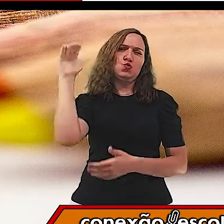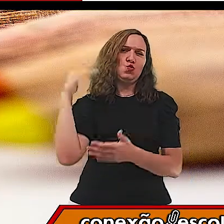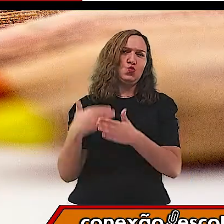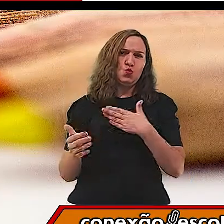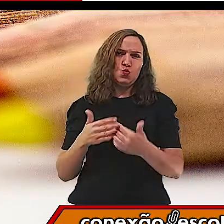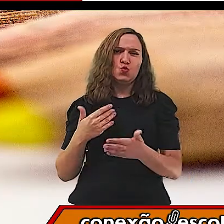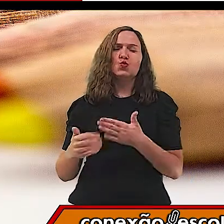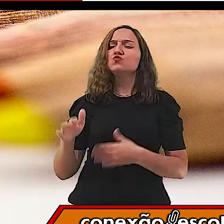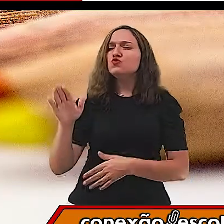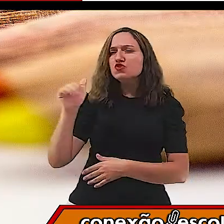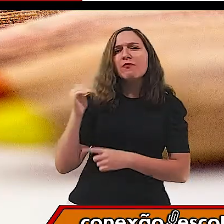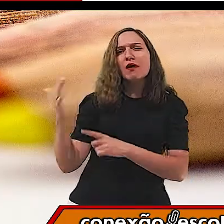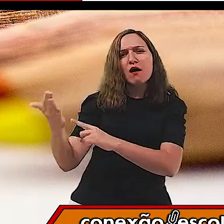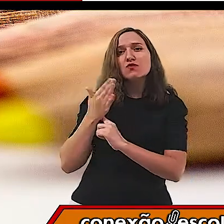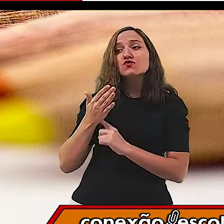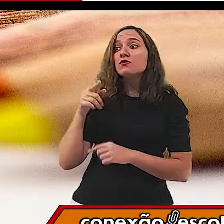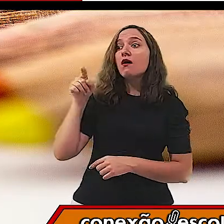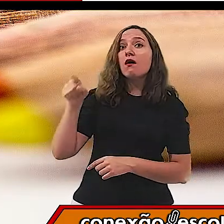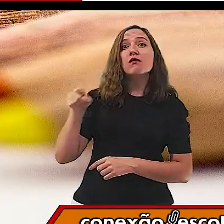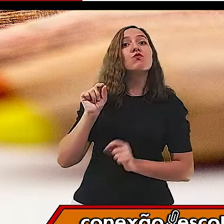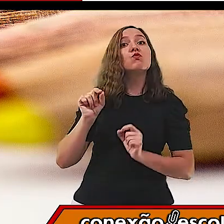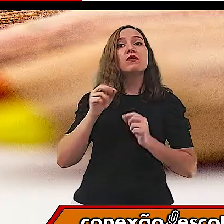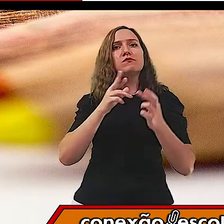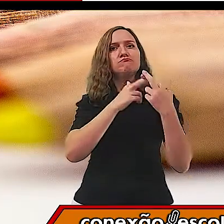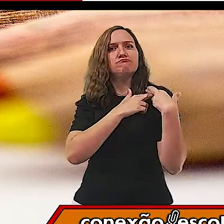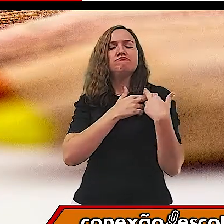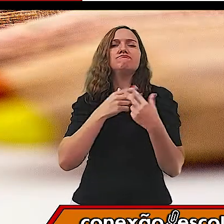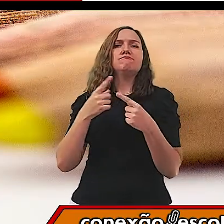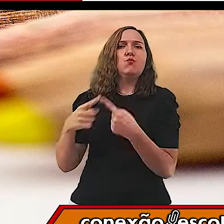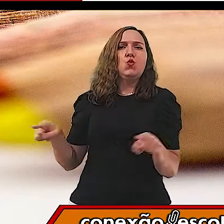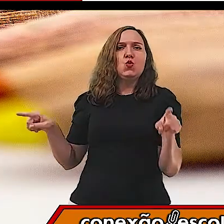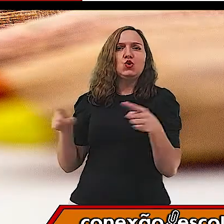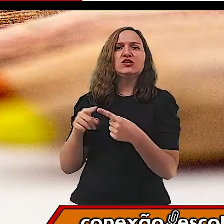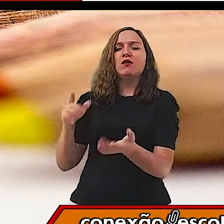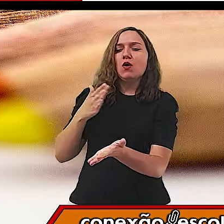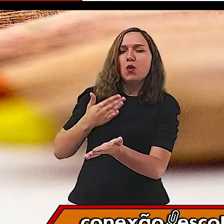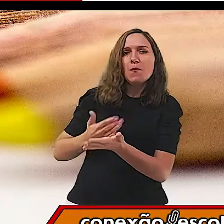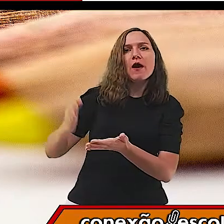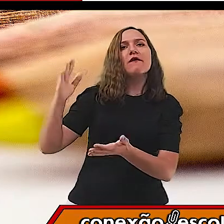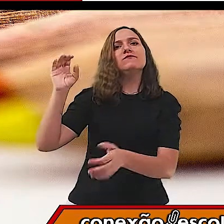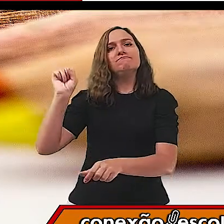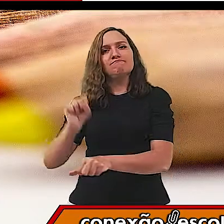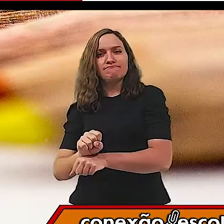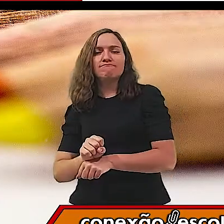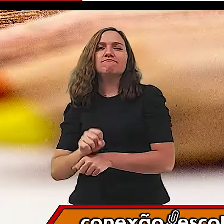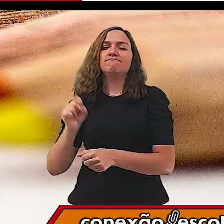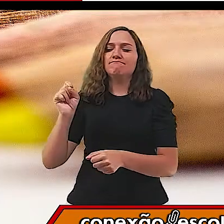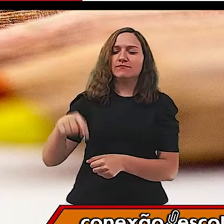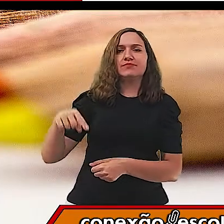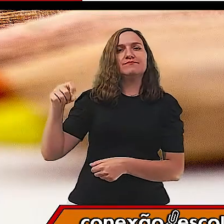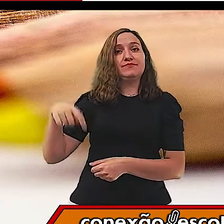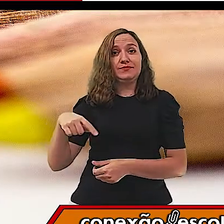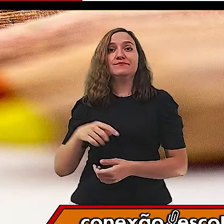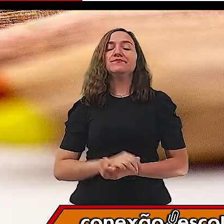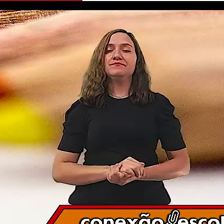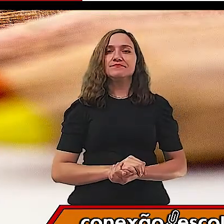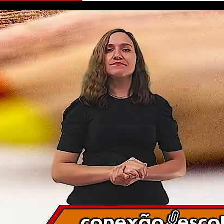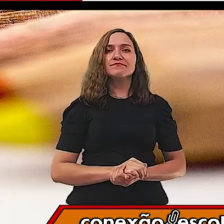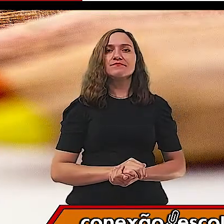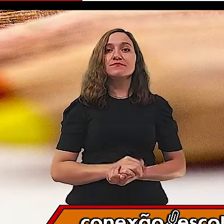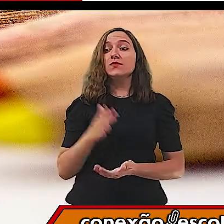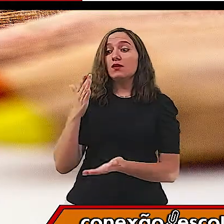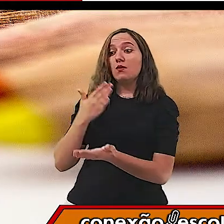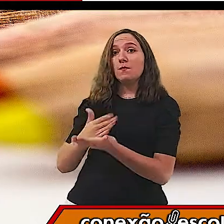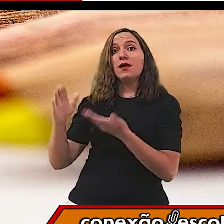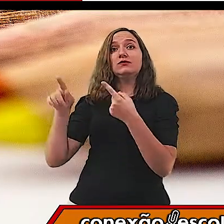colocar a música e vai ficar responsável por ligar e desligar o som. Então, vai começar